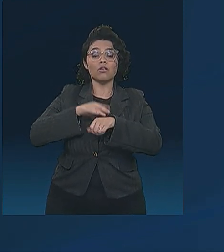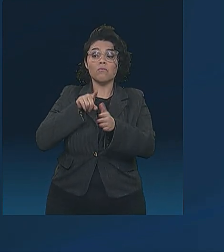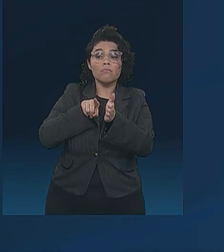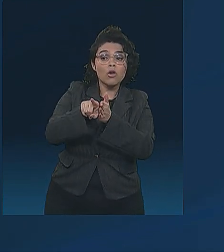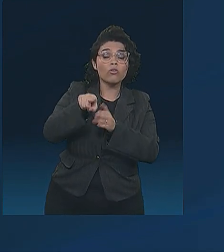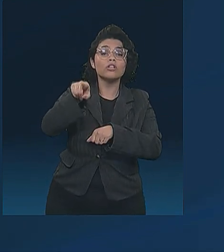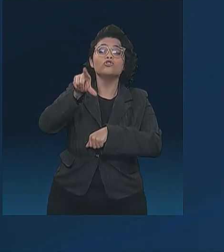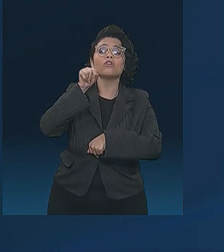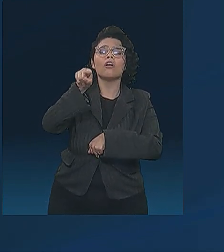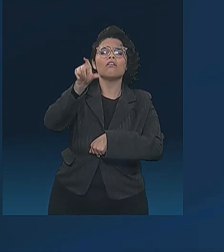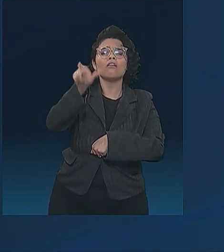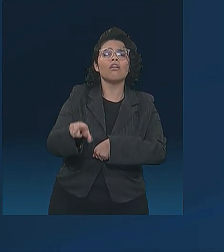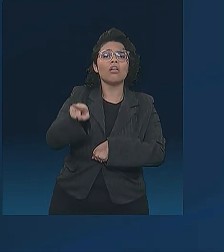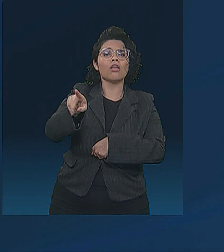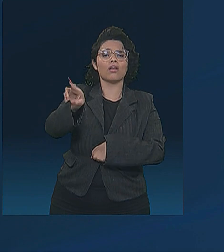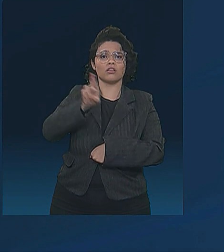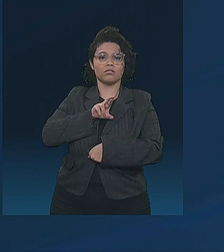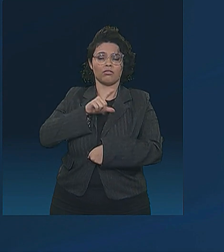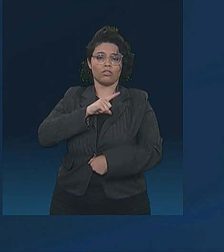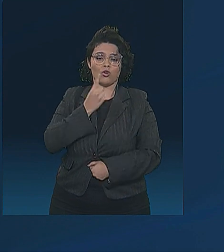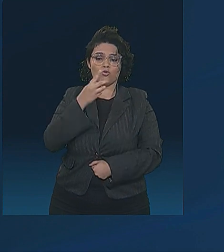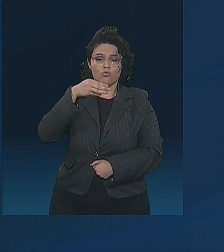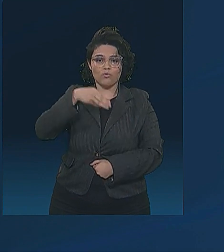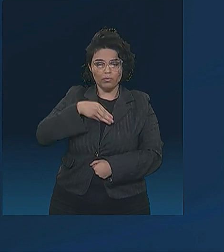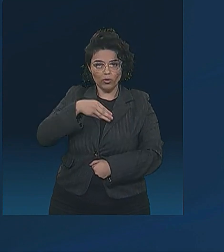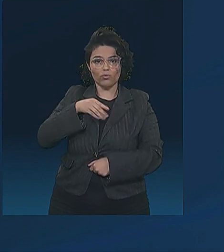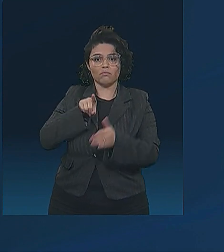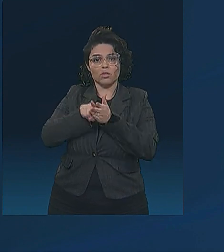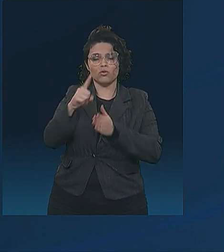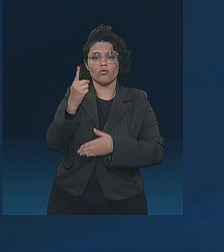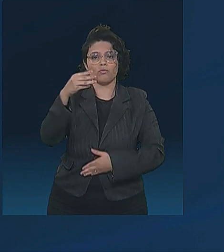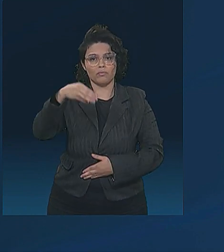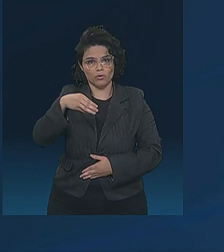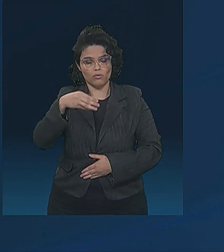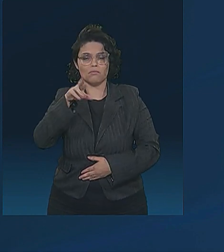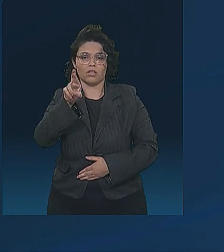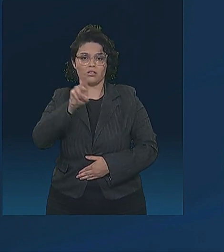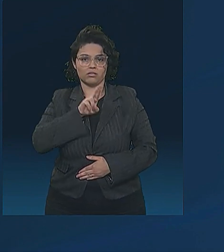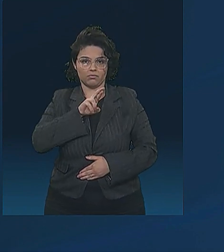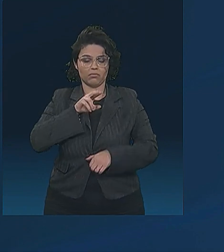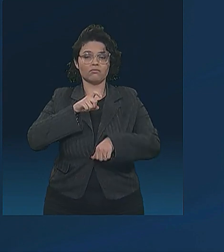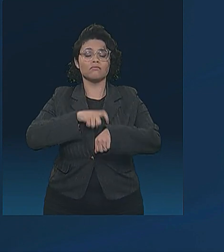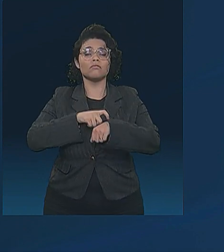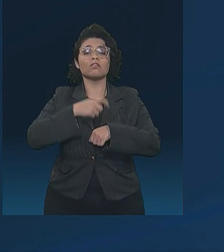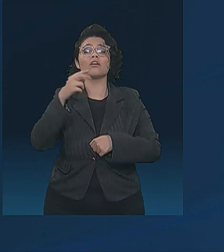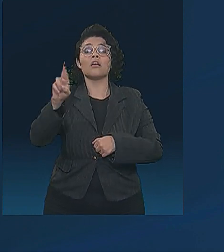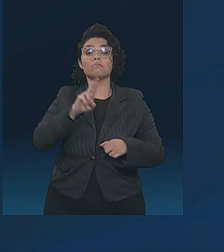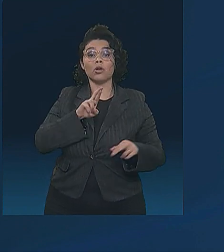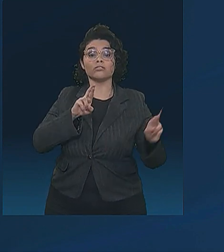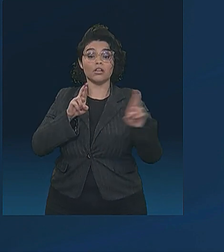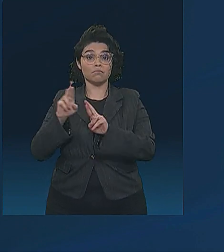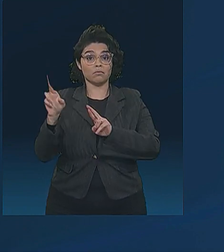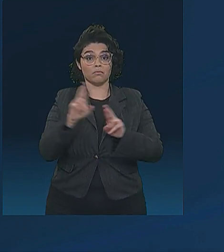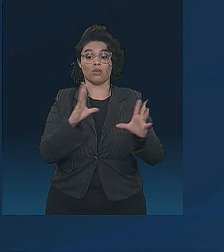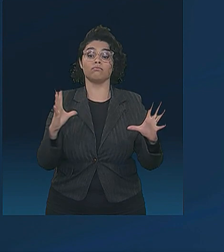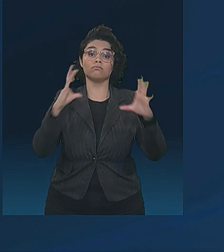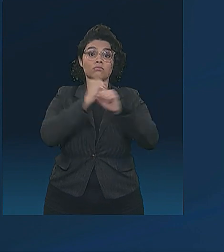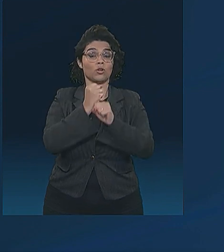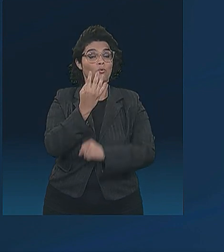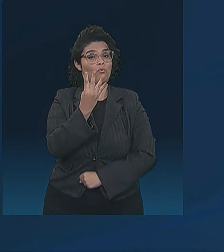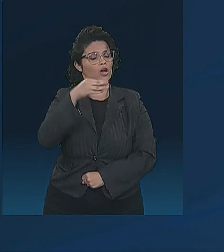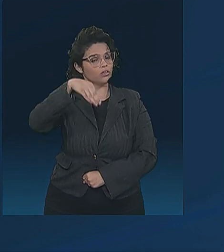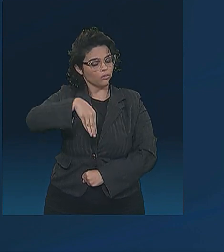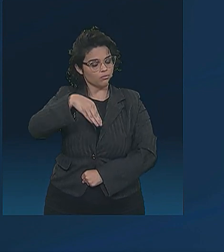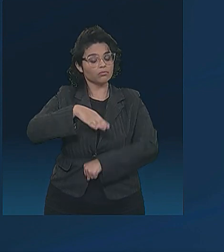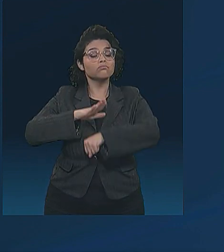um minuto para a pergunta e um minuto para a réplica. O tempo de resposta e de tréplica será de quatro minutos no total a